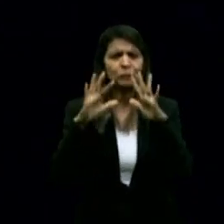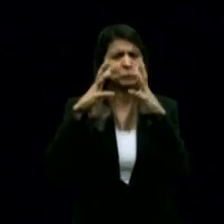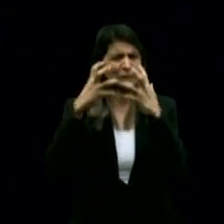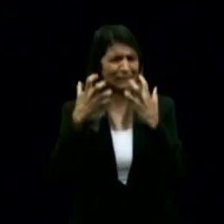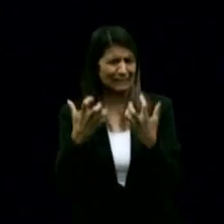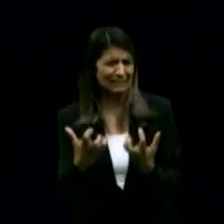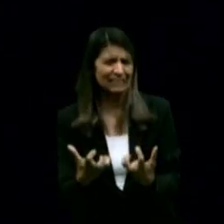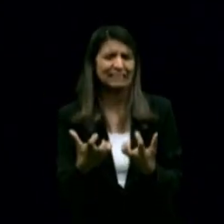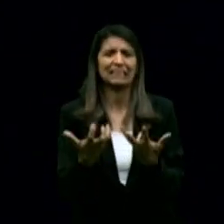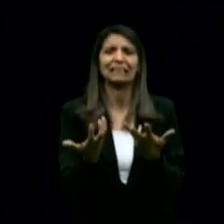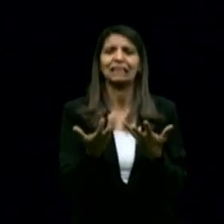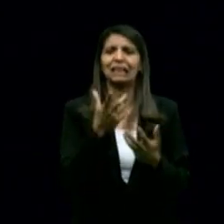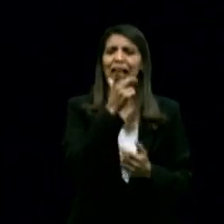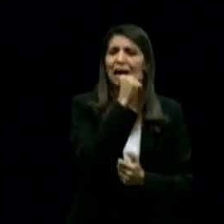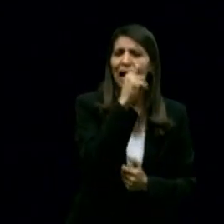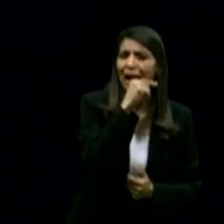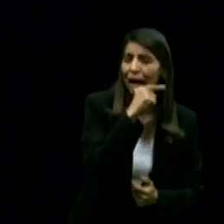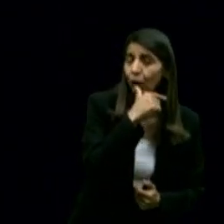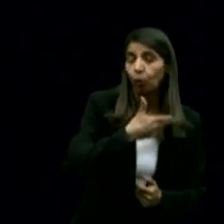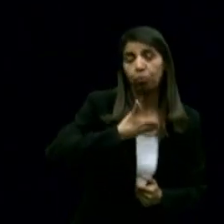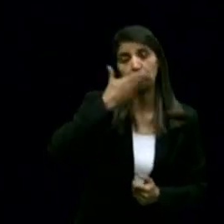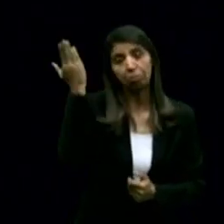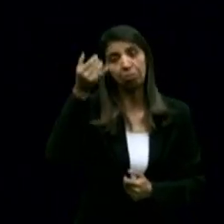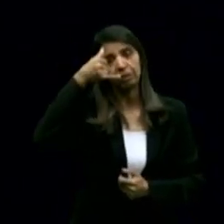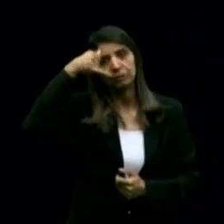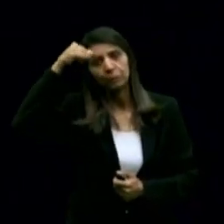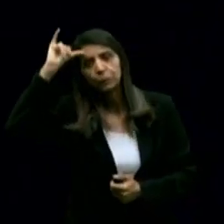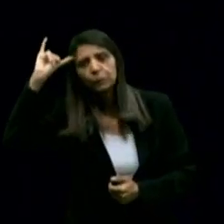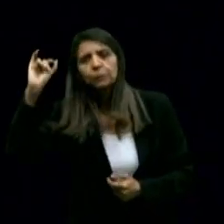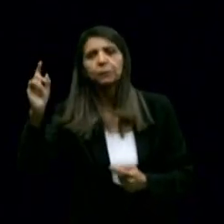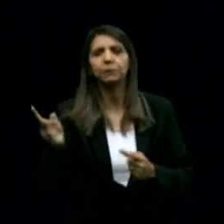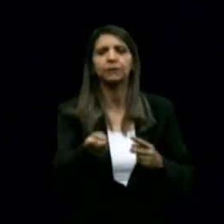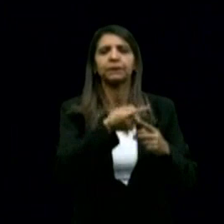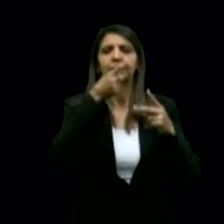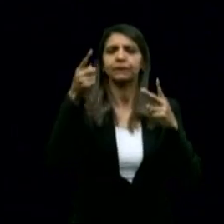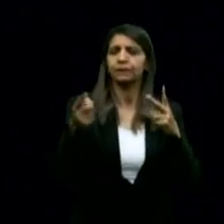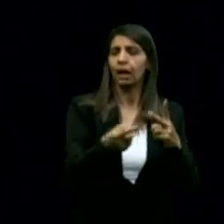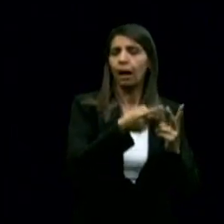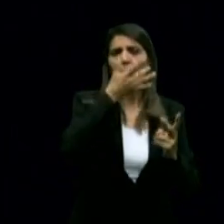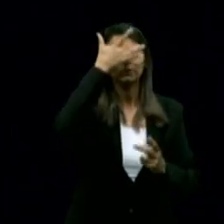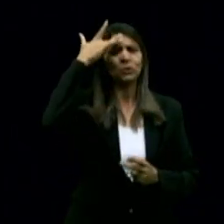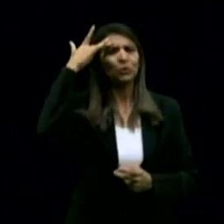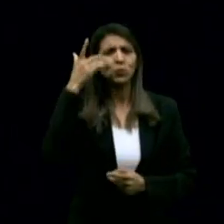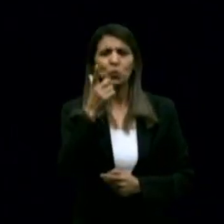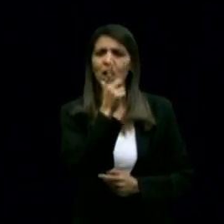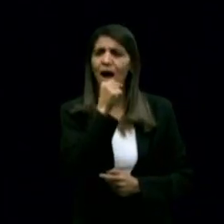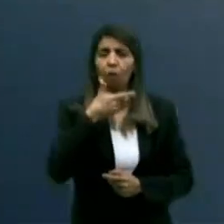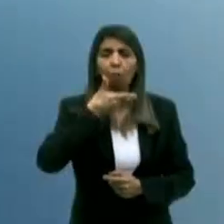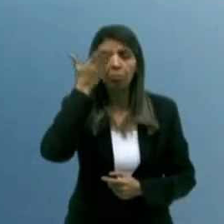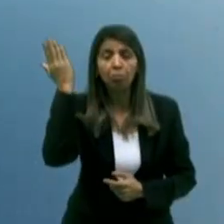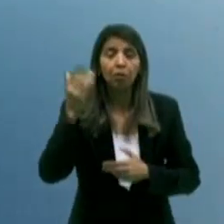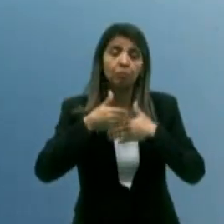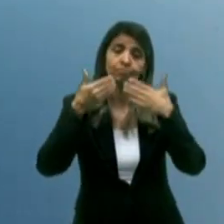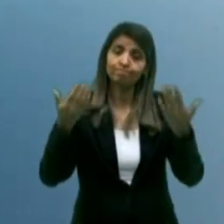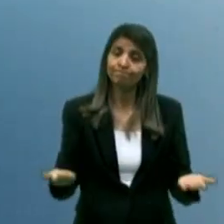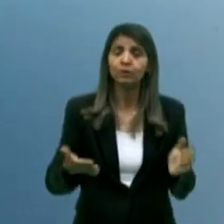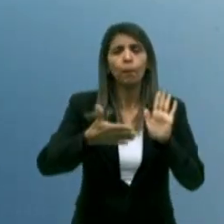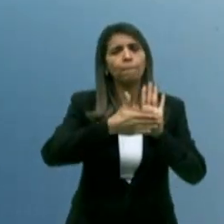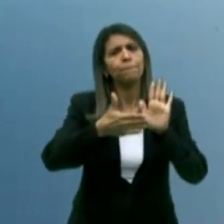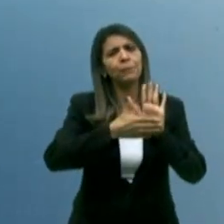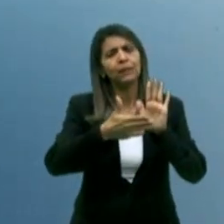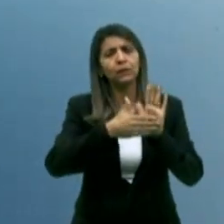Falta água para o gado, falta água para as pessoas. Qual o seu plano de governo para